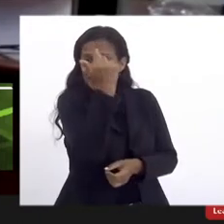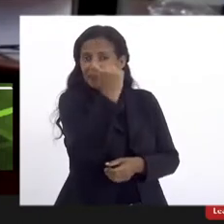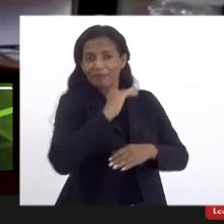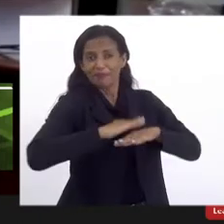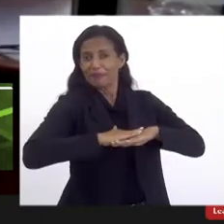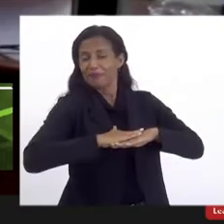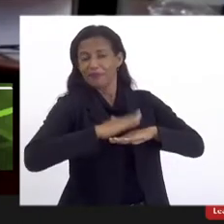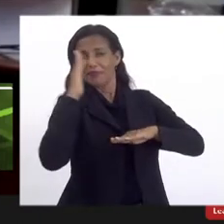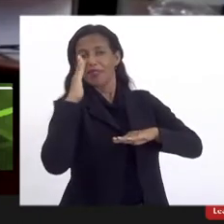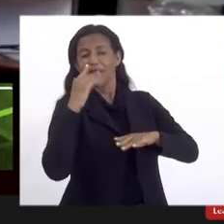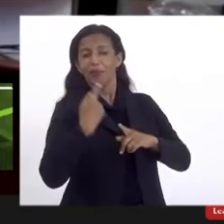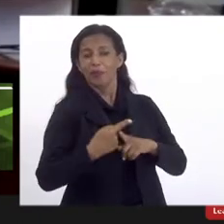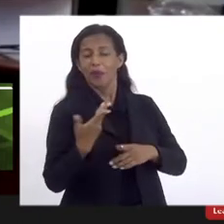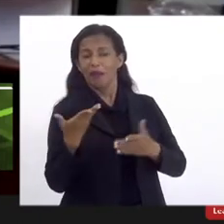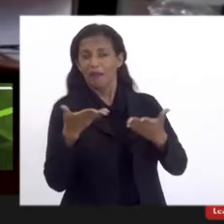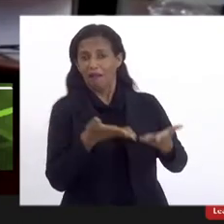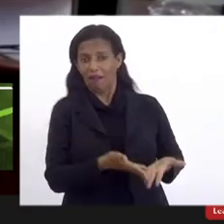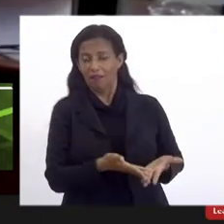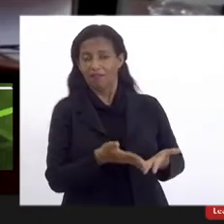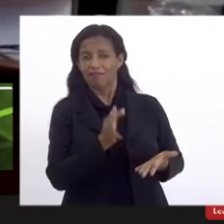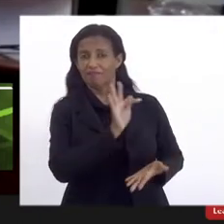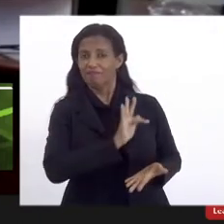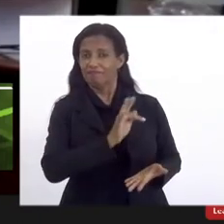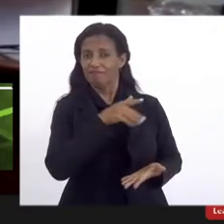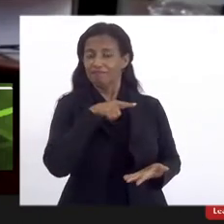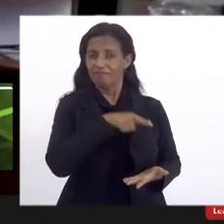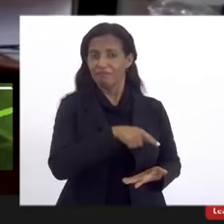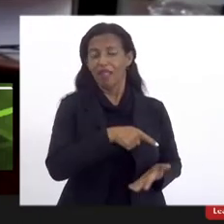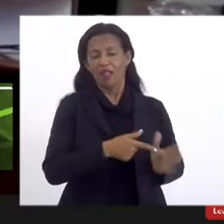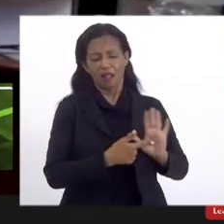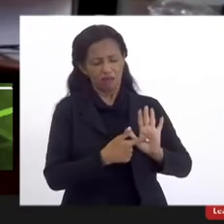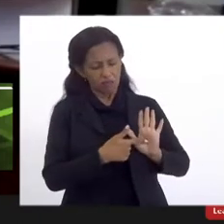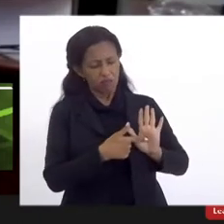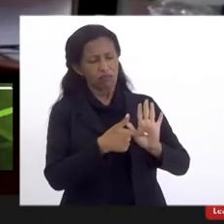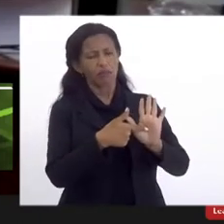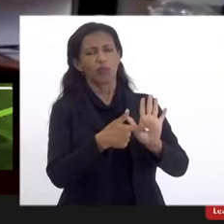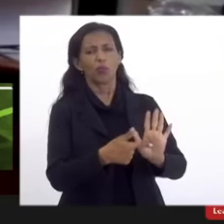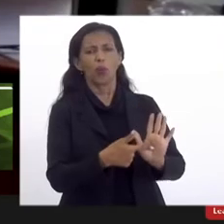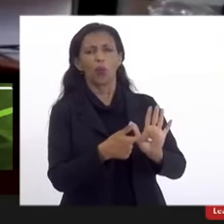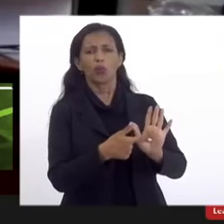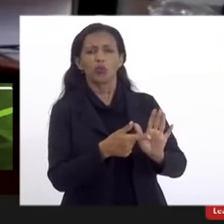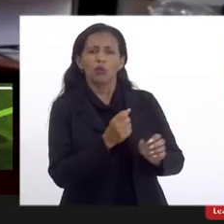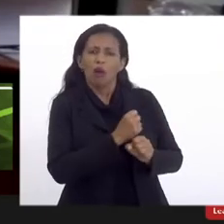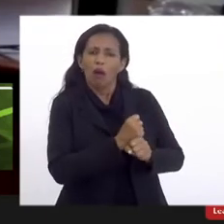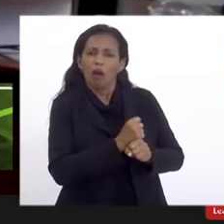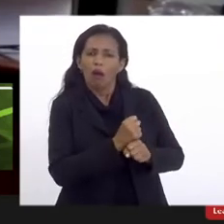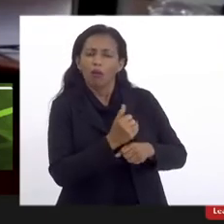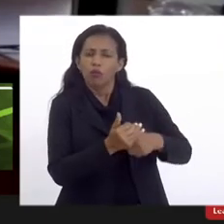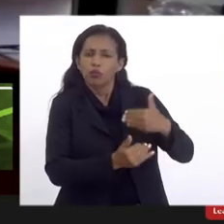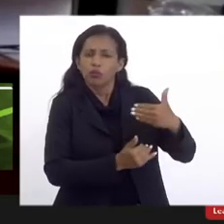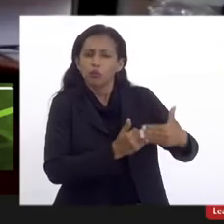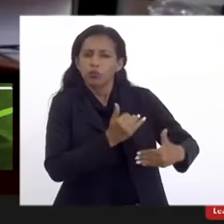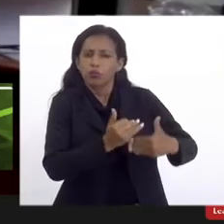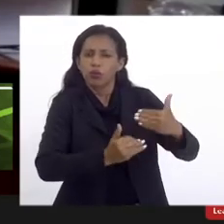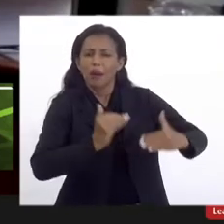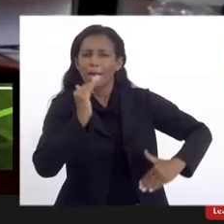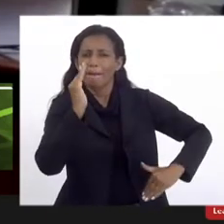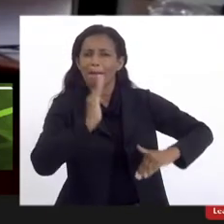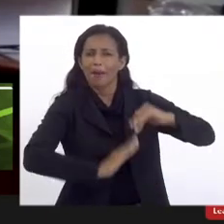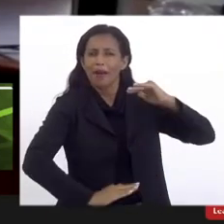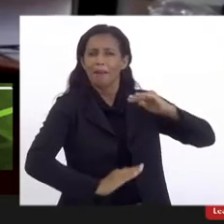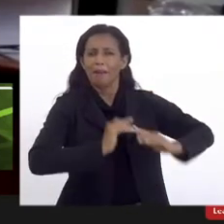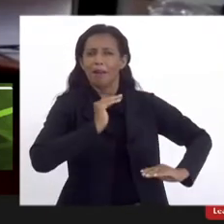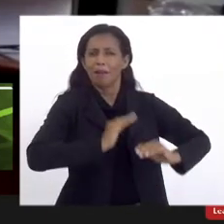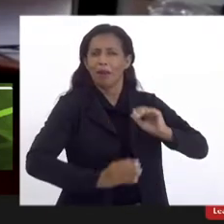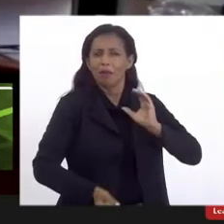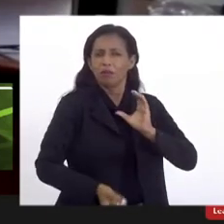UERJ, ela vem demonstrando nas últimas décadas a sua imensa capacidade de produção